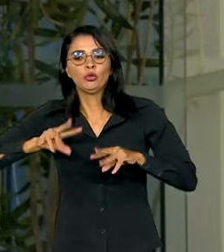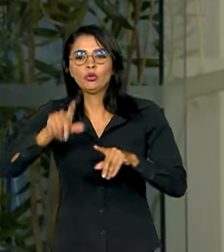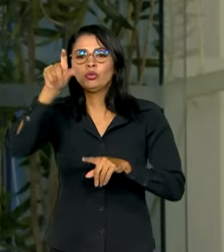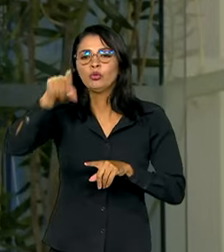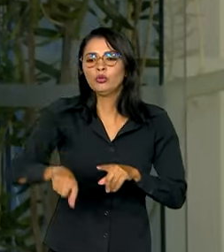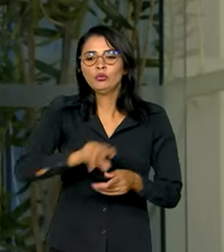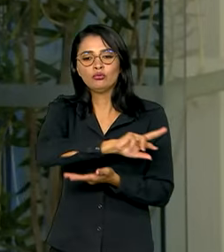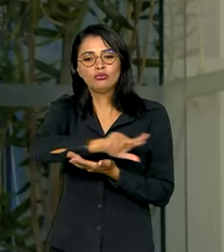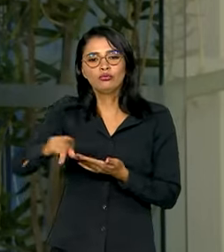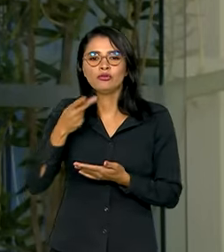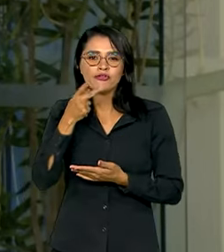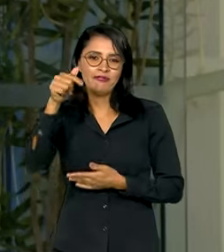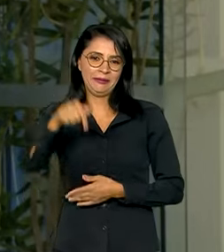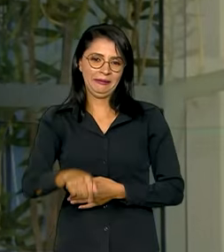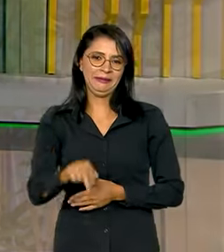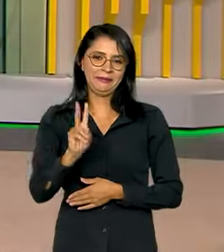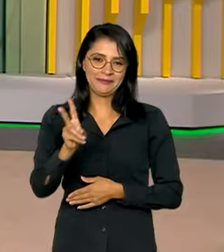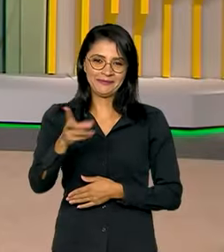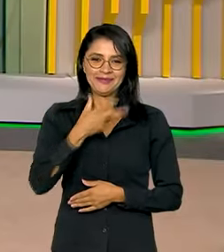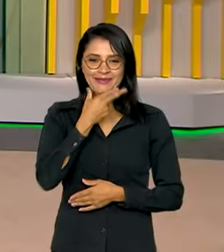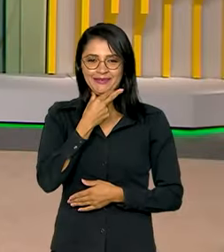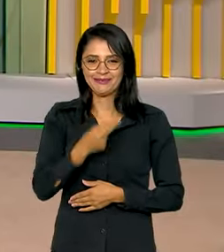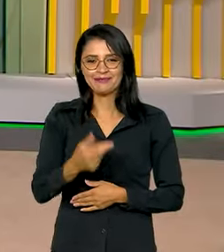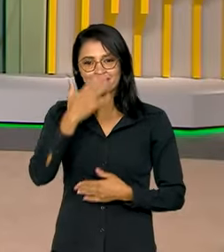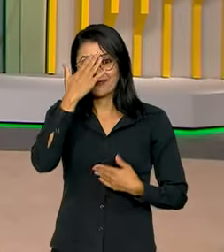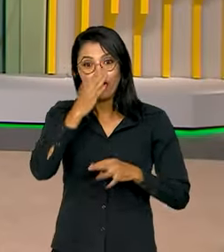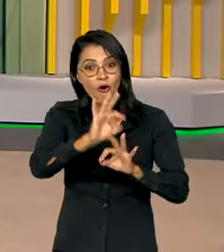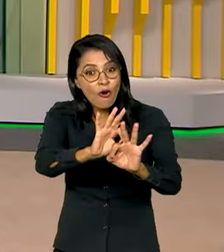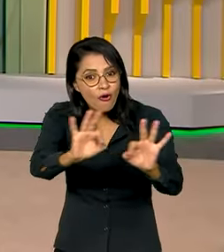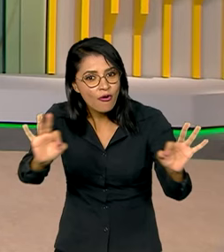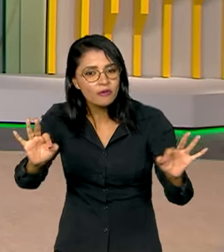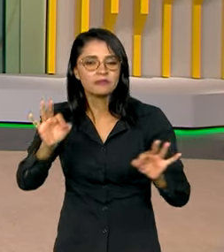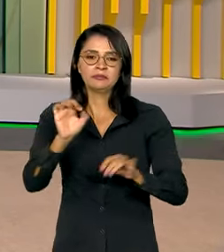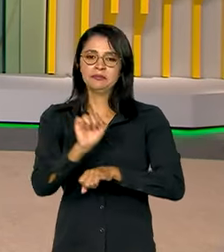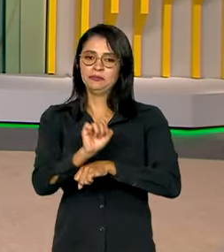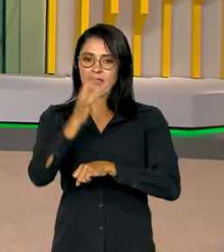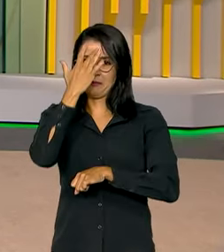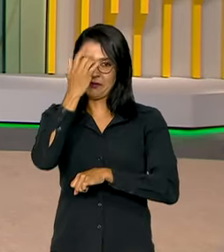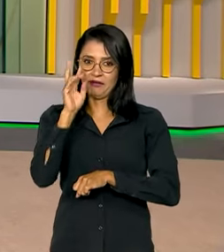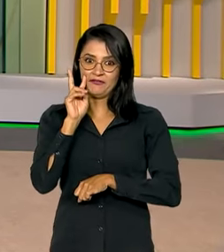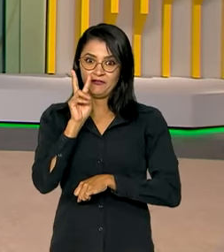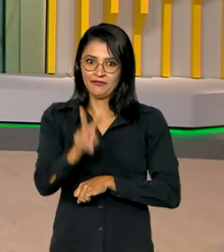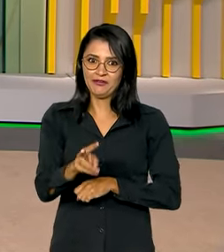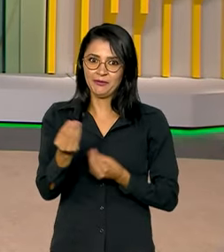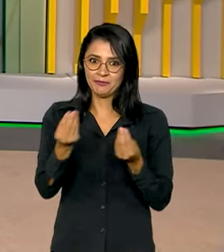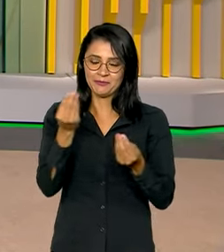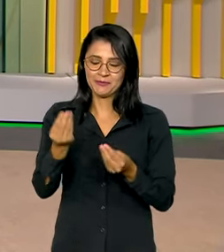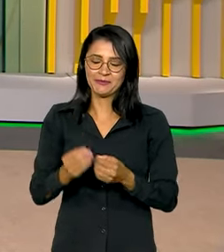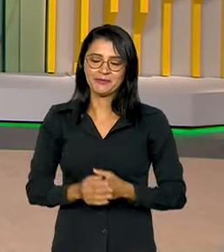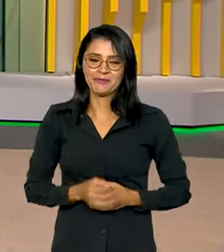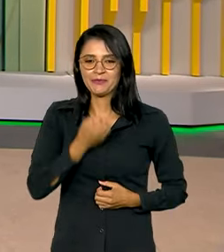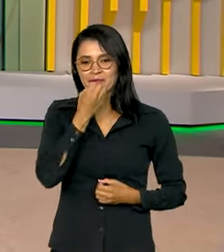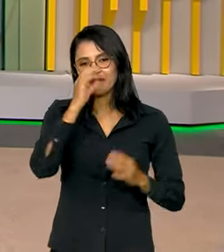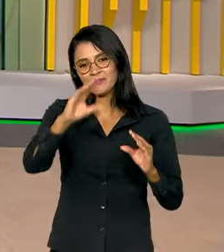sempre falando aqui, né, Roberto? Tá ótimo, Vanessa. Então, vamos aguardar e conferir amanhã aí a definição da taxa. Boa noite para você.